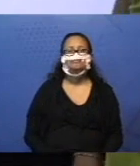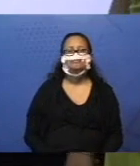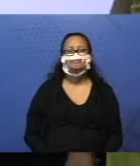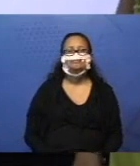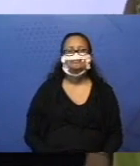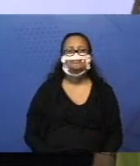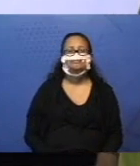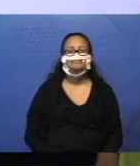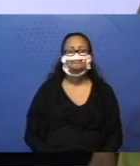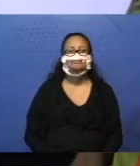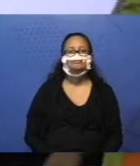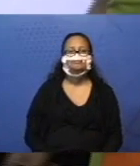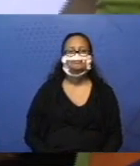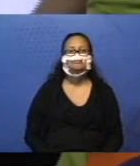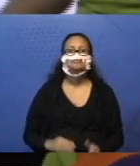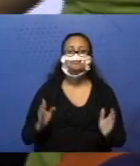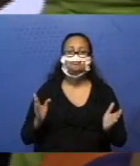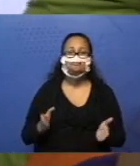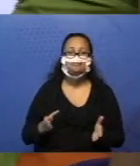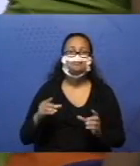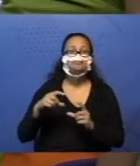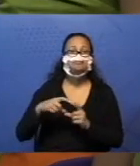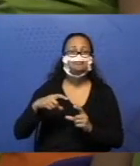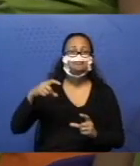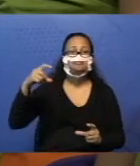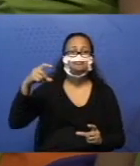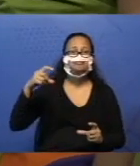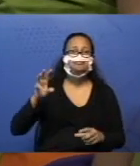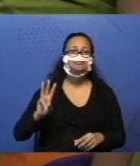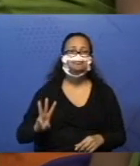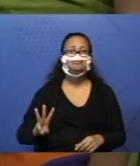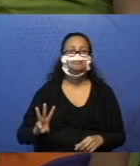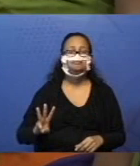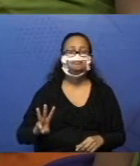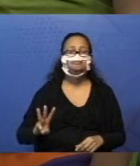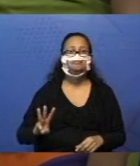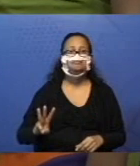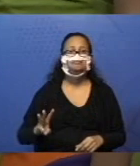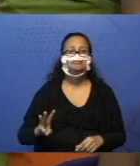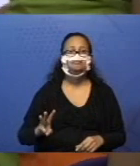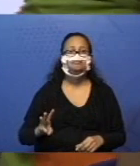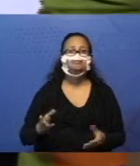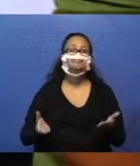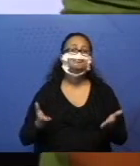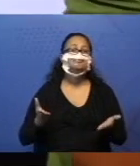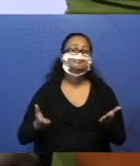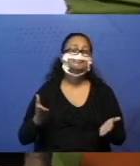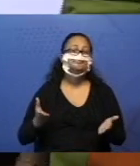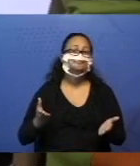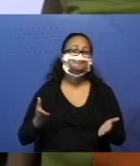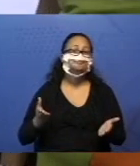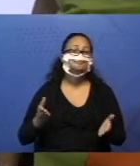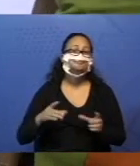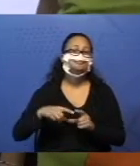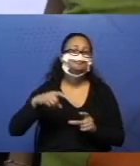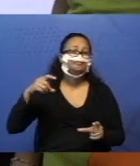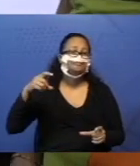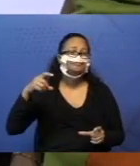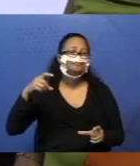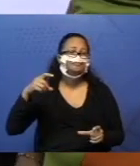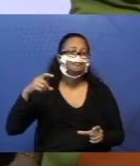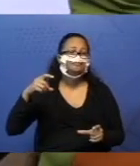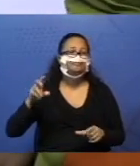Mais 2. Já estamos na barrinha de valor 3. Qual será a próxima barrinha? A de valor